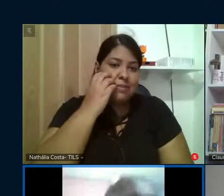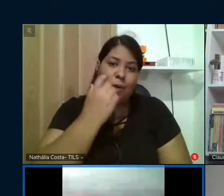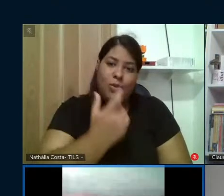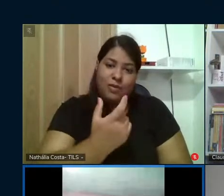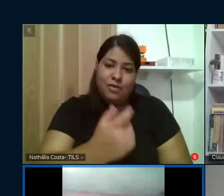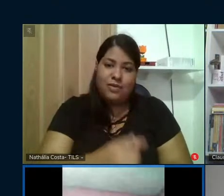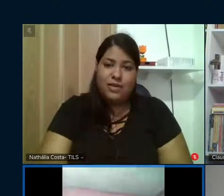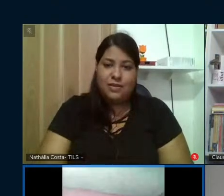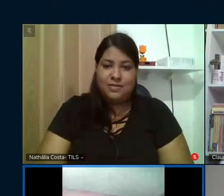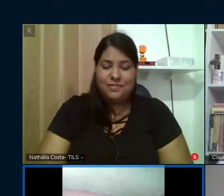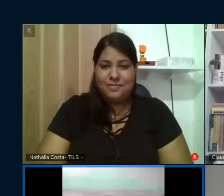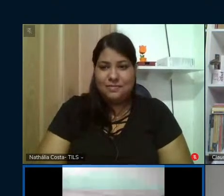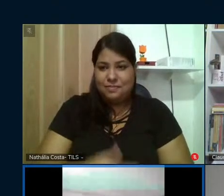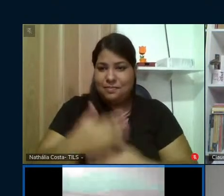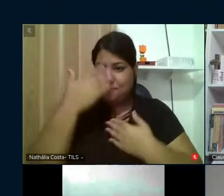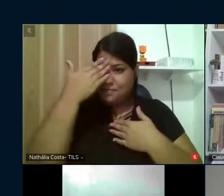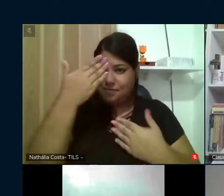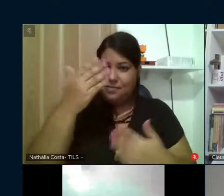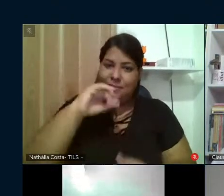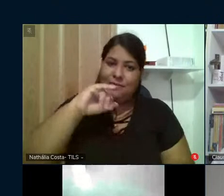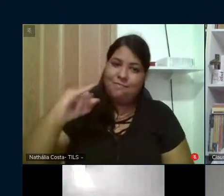Obrigada pela oportunidade.